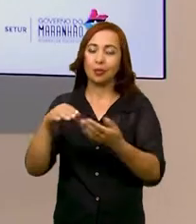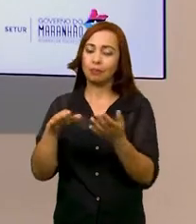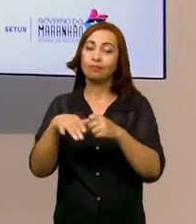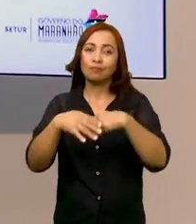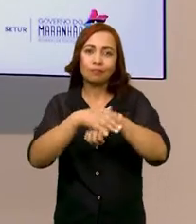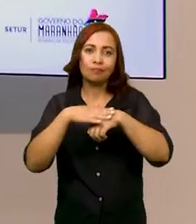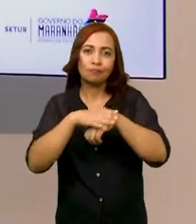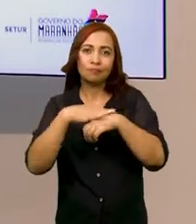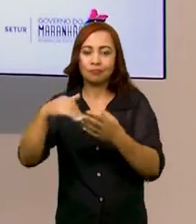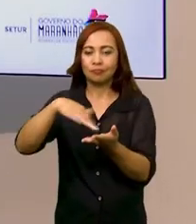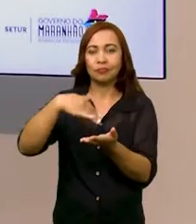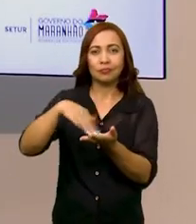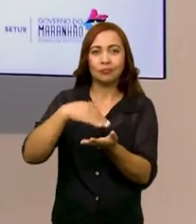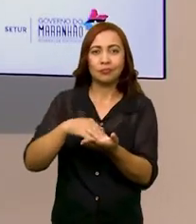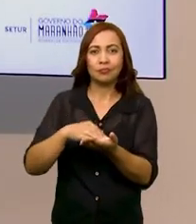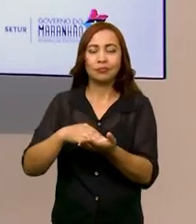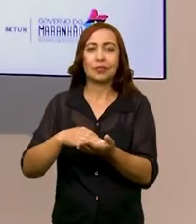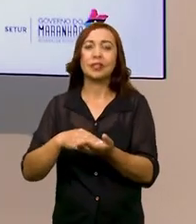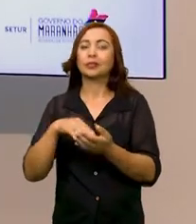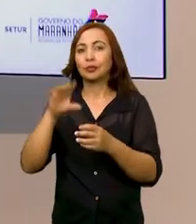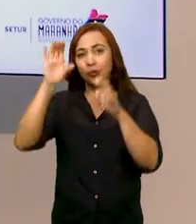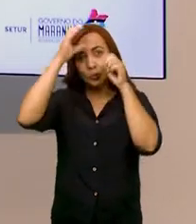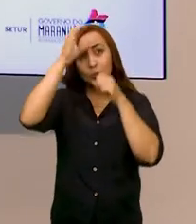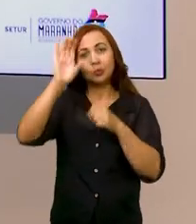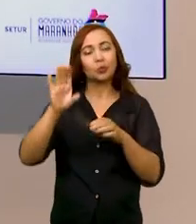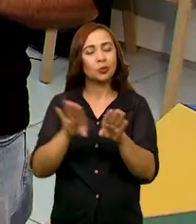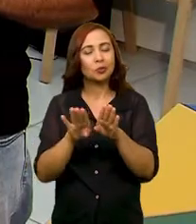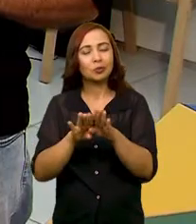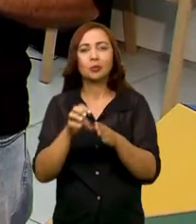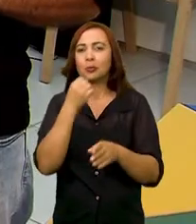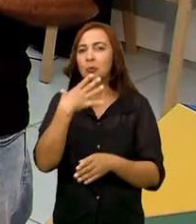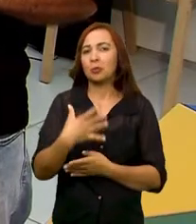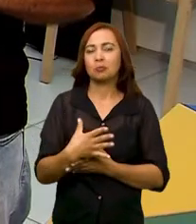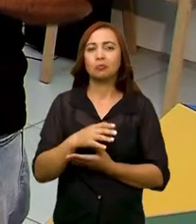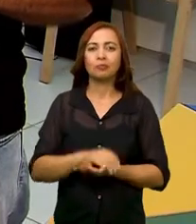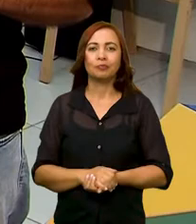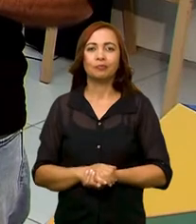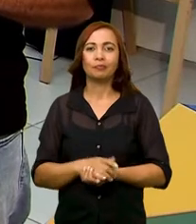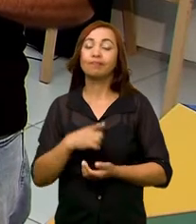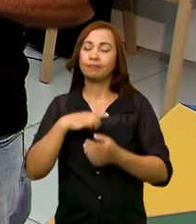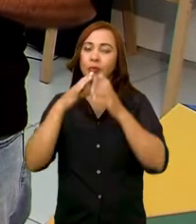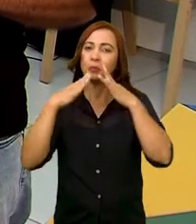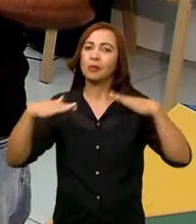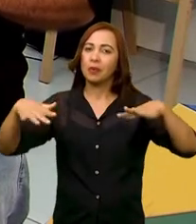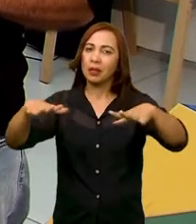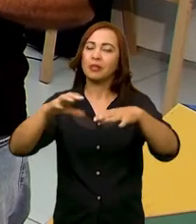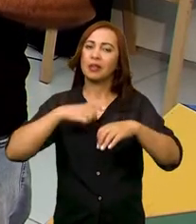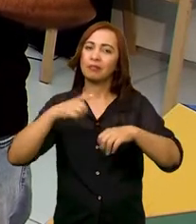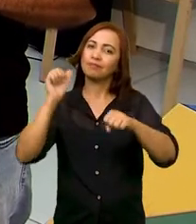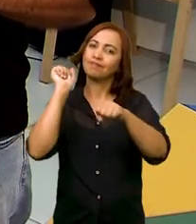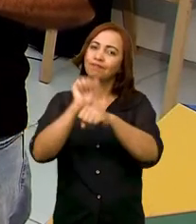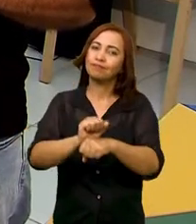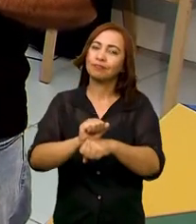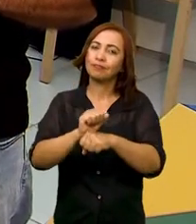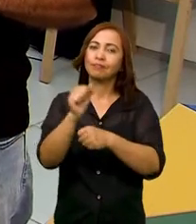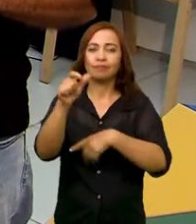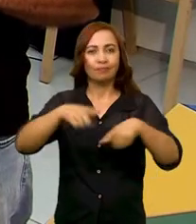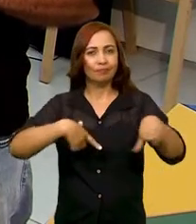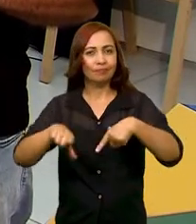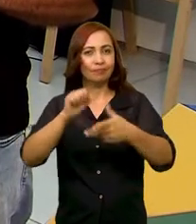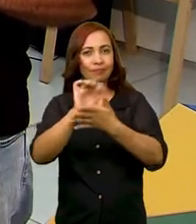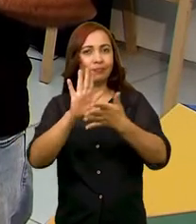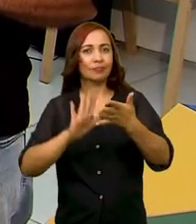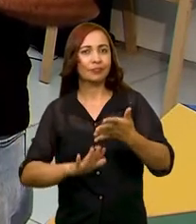Secretaria do Turismo daqui de São Luís, e foi um trabalho muito incrível. Com a pandemia, houve uma certa paralisação nas atividades.